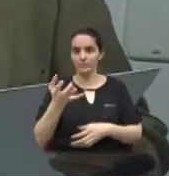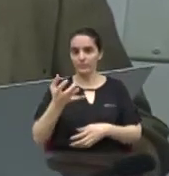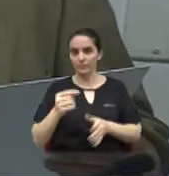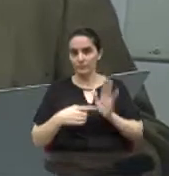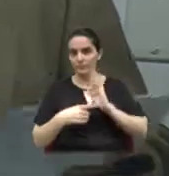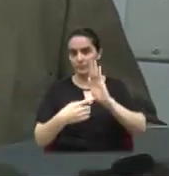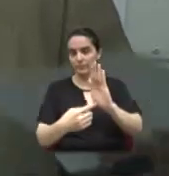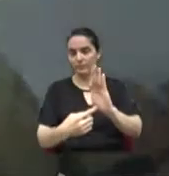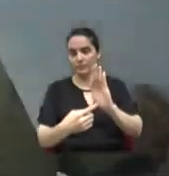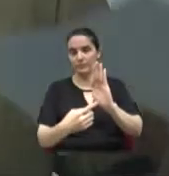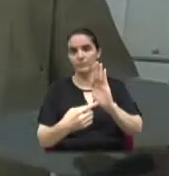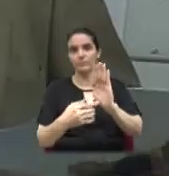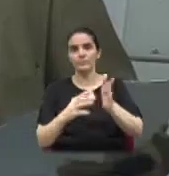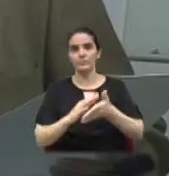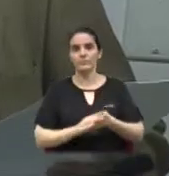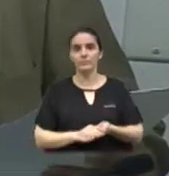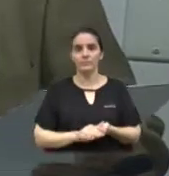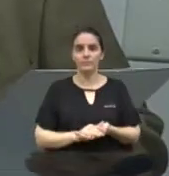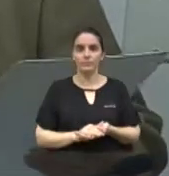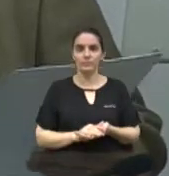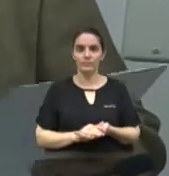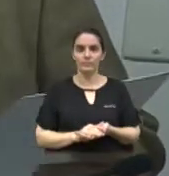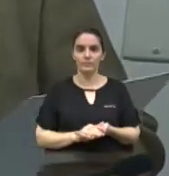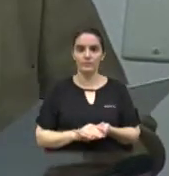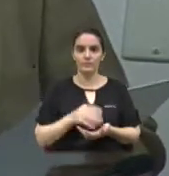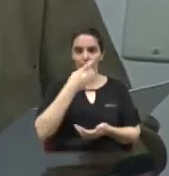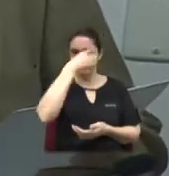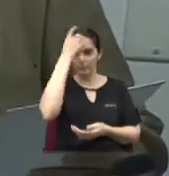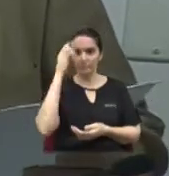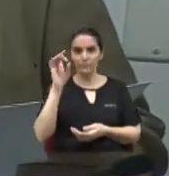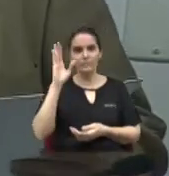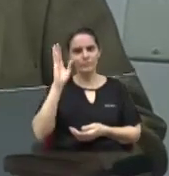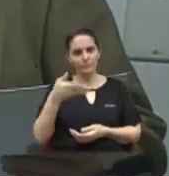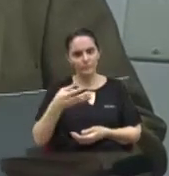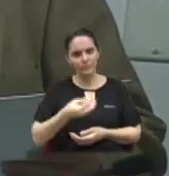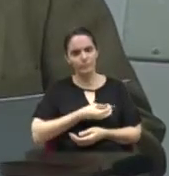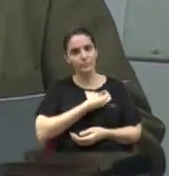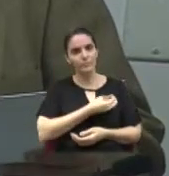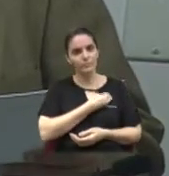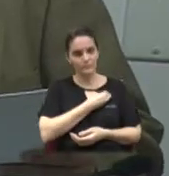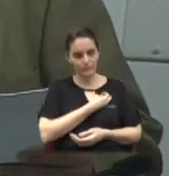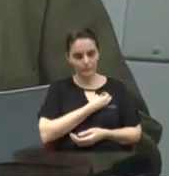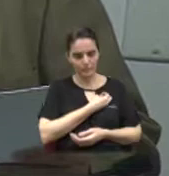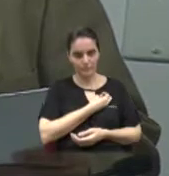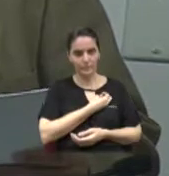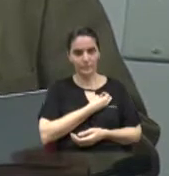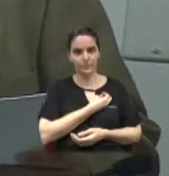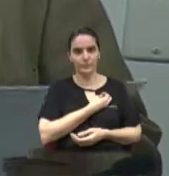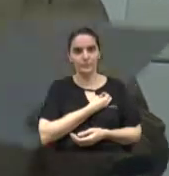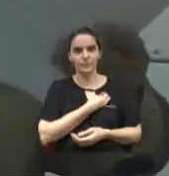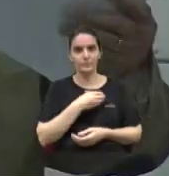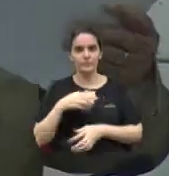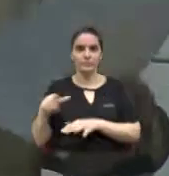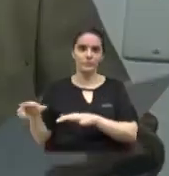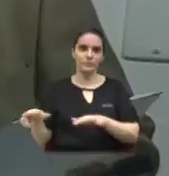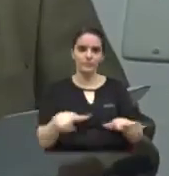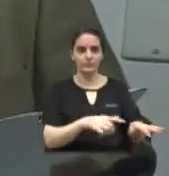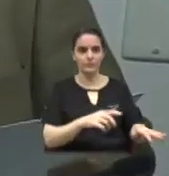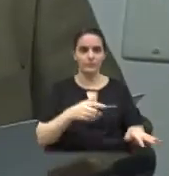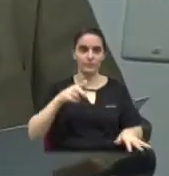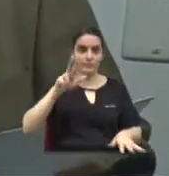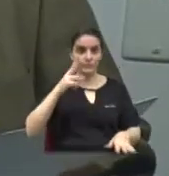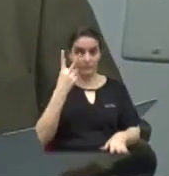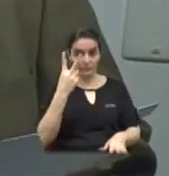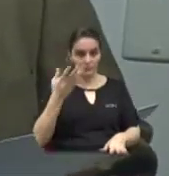que eu já estive pessoalmente, vereadora Érica, despachei na semana retrasada com o